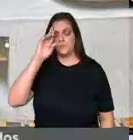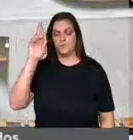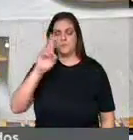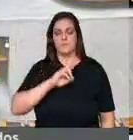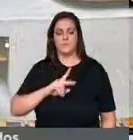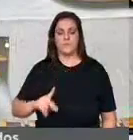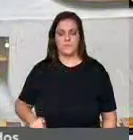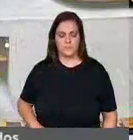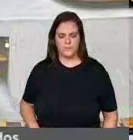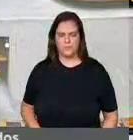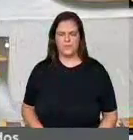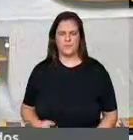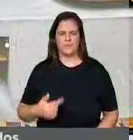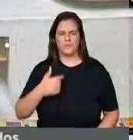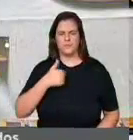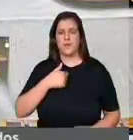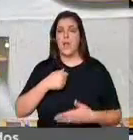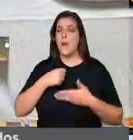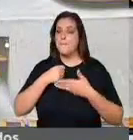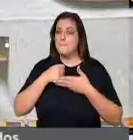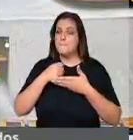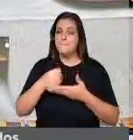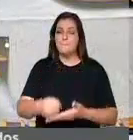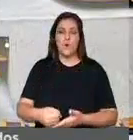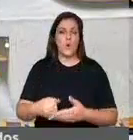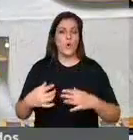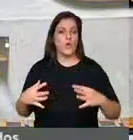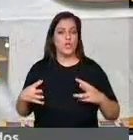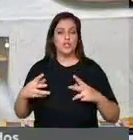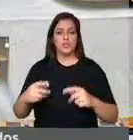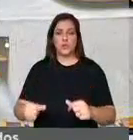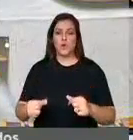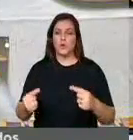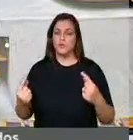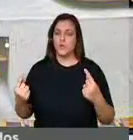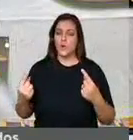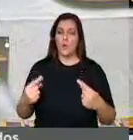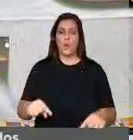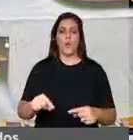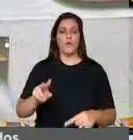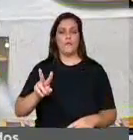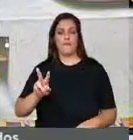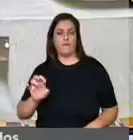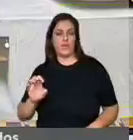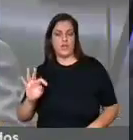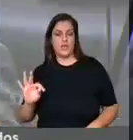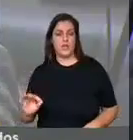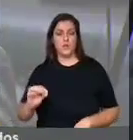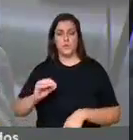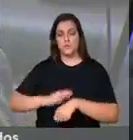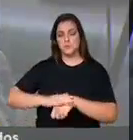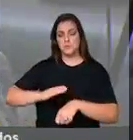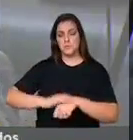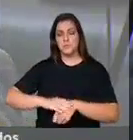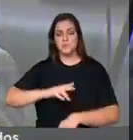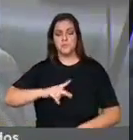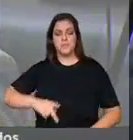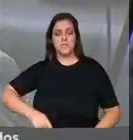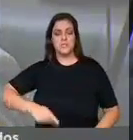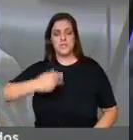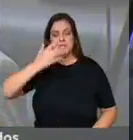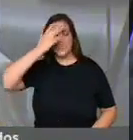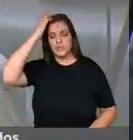apoio àqueles que estão se mobilizando para derrubar o veto do presidente Temer em relação